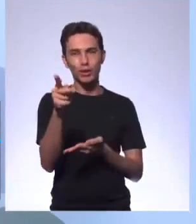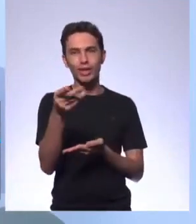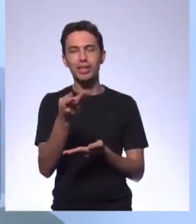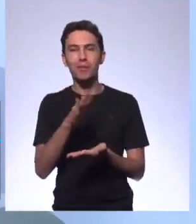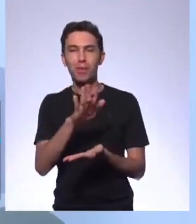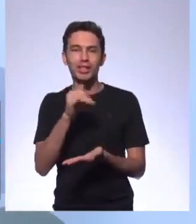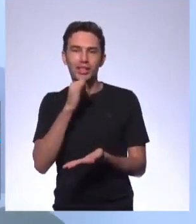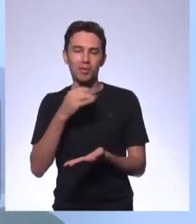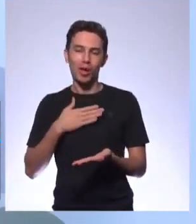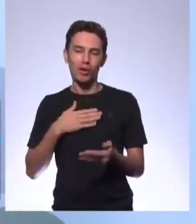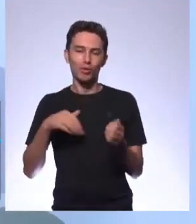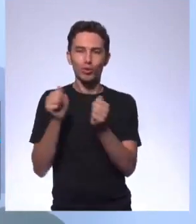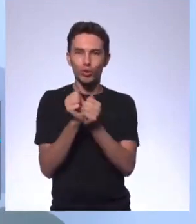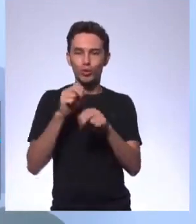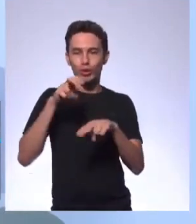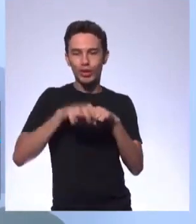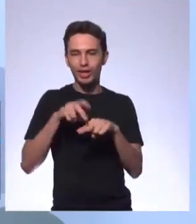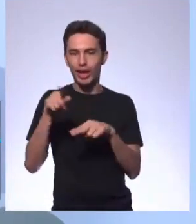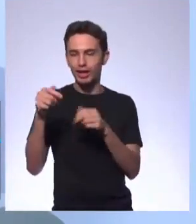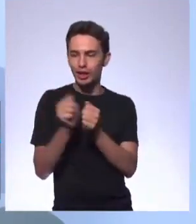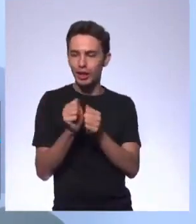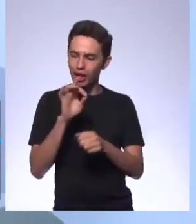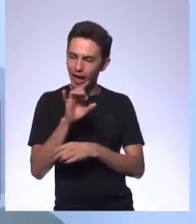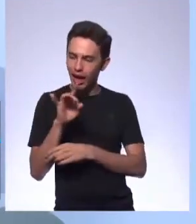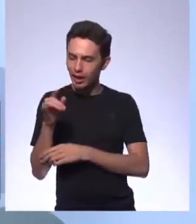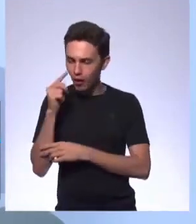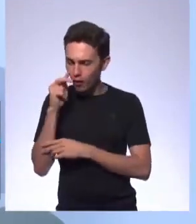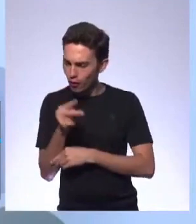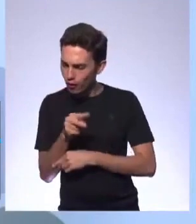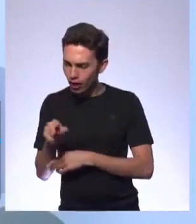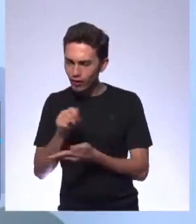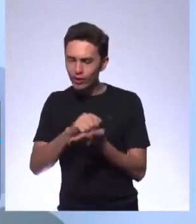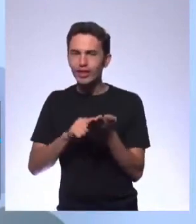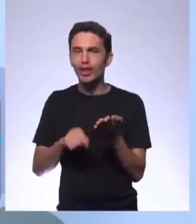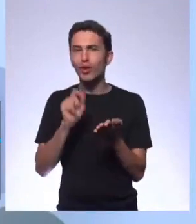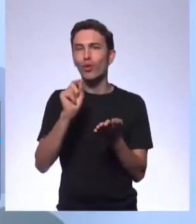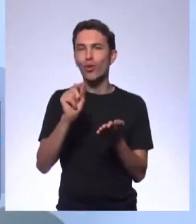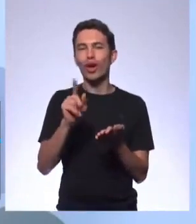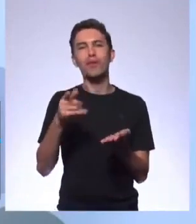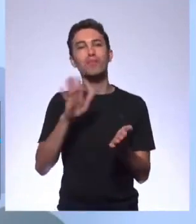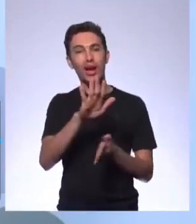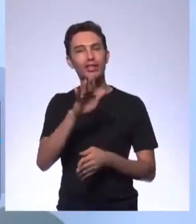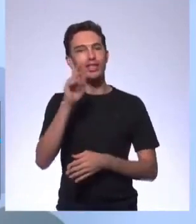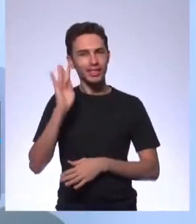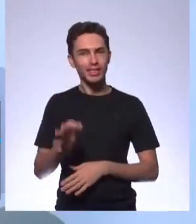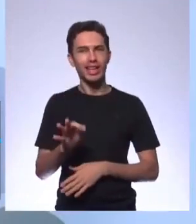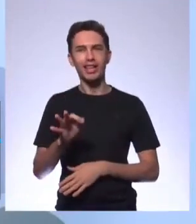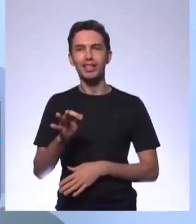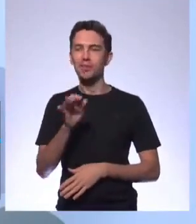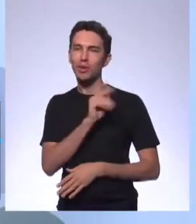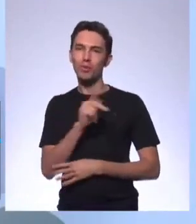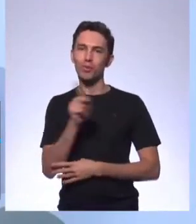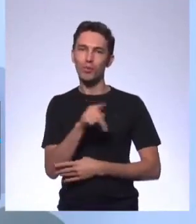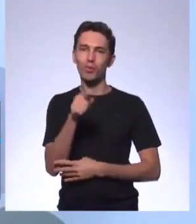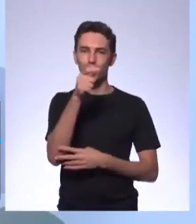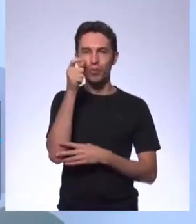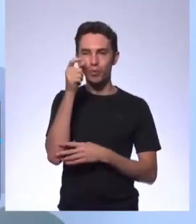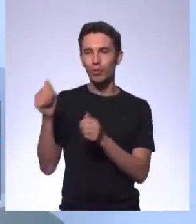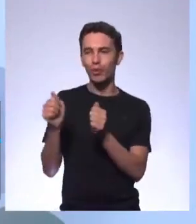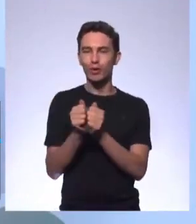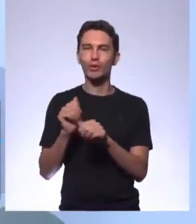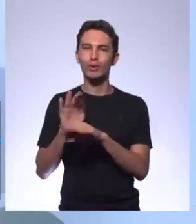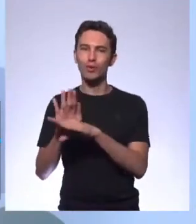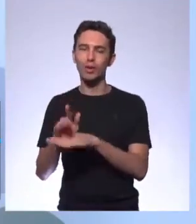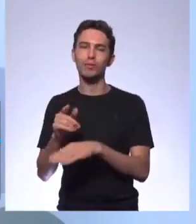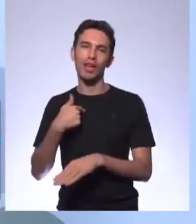aí e ver o que vocês estão escrevendo um por um. Mas os professores estão aí com certeza para acompanhar a escrita de vocês e a gente para apoiar no